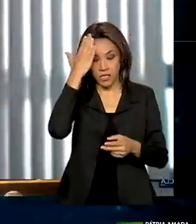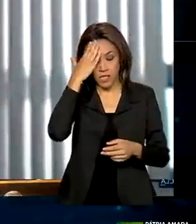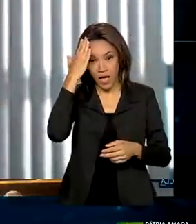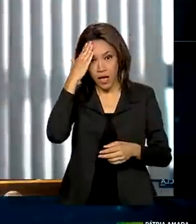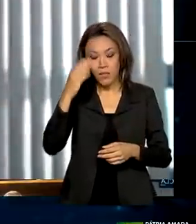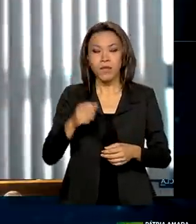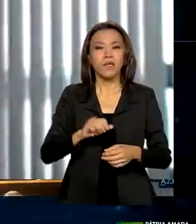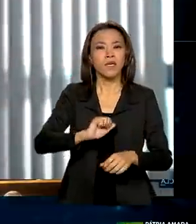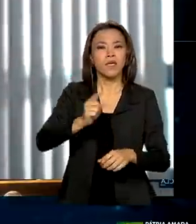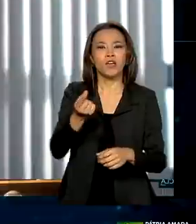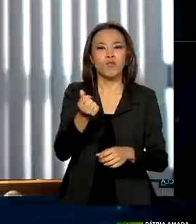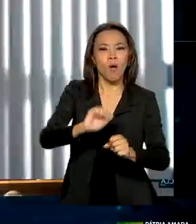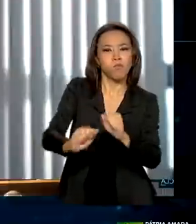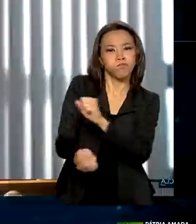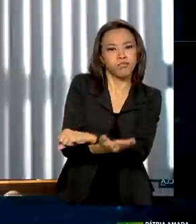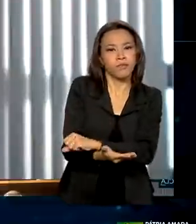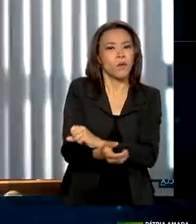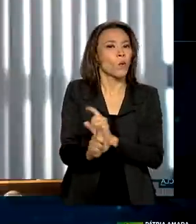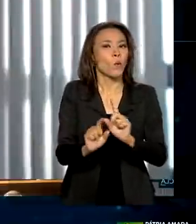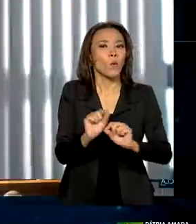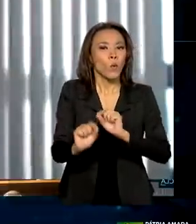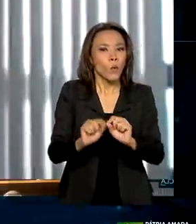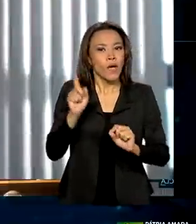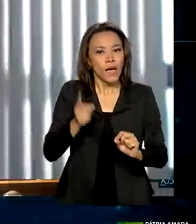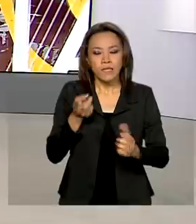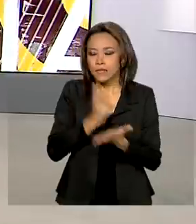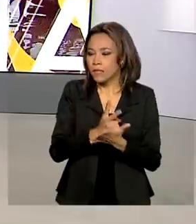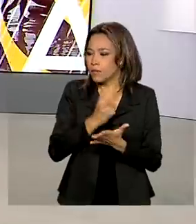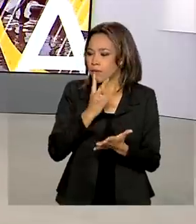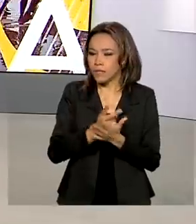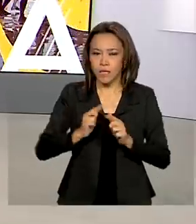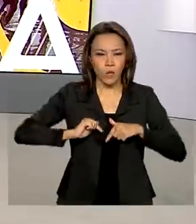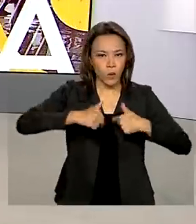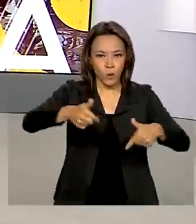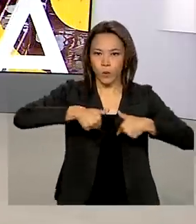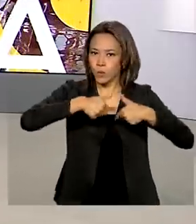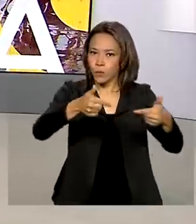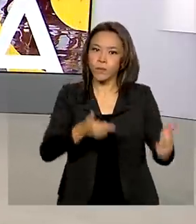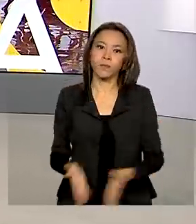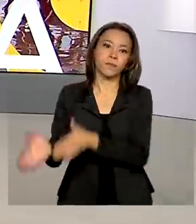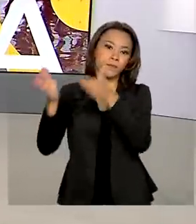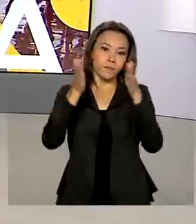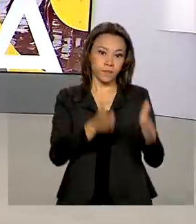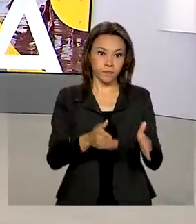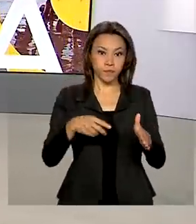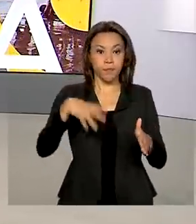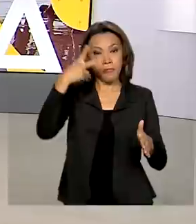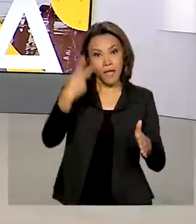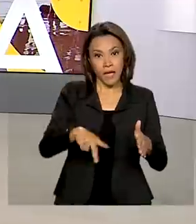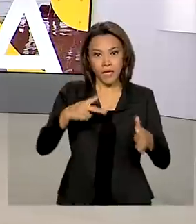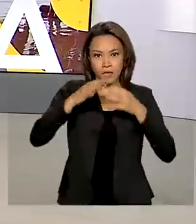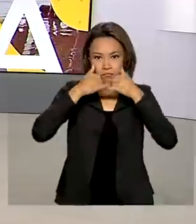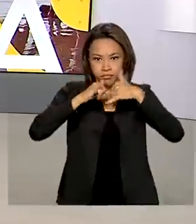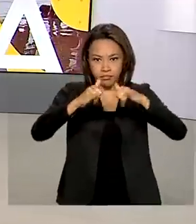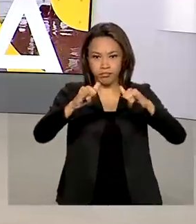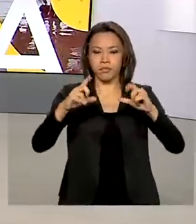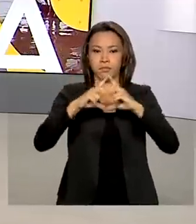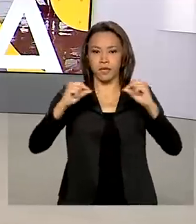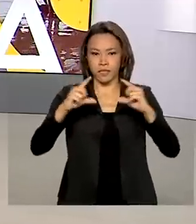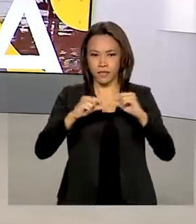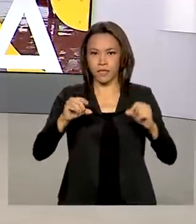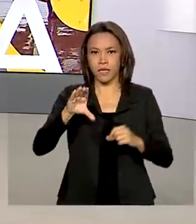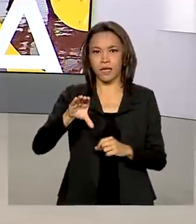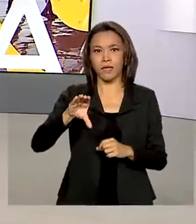um combate permanente. A Companhia Energética de Brasília, a SEB, foi